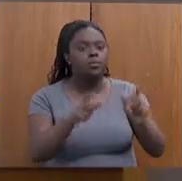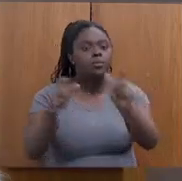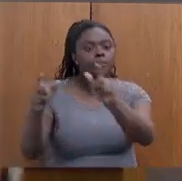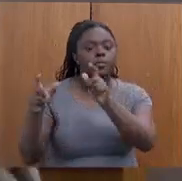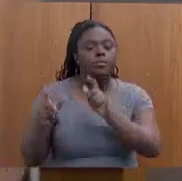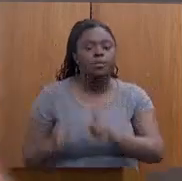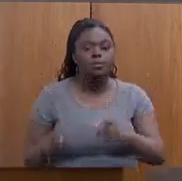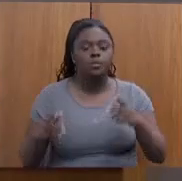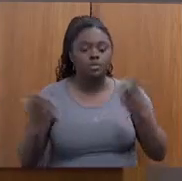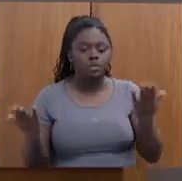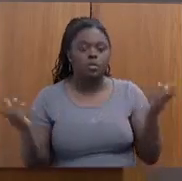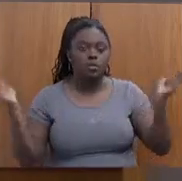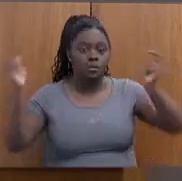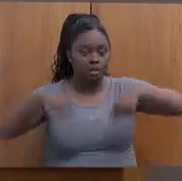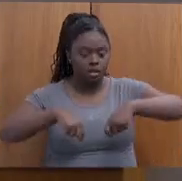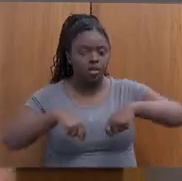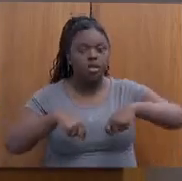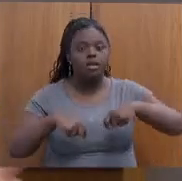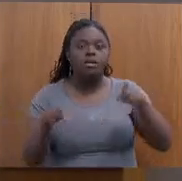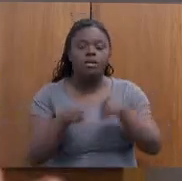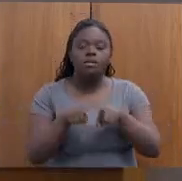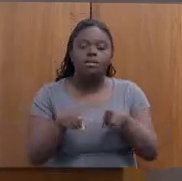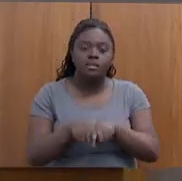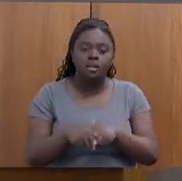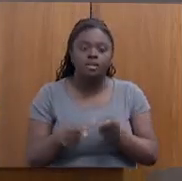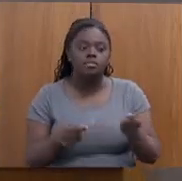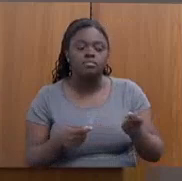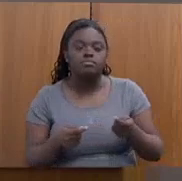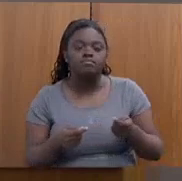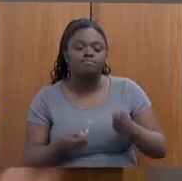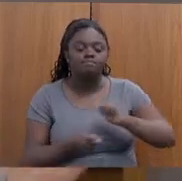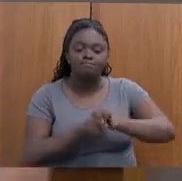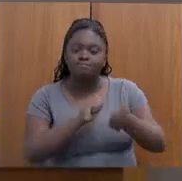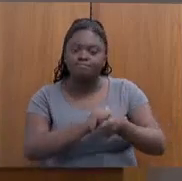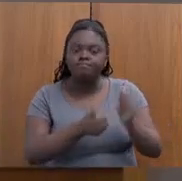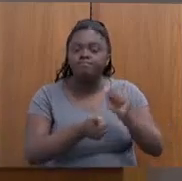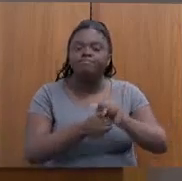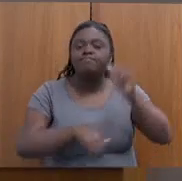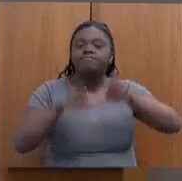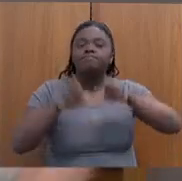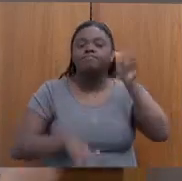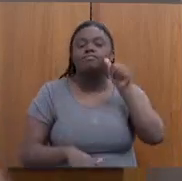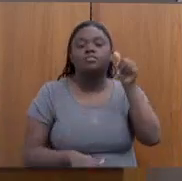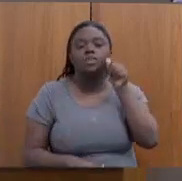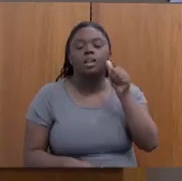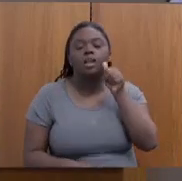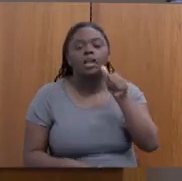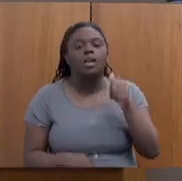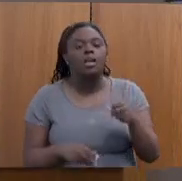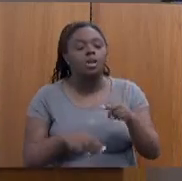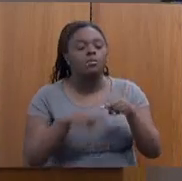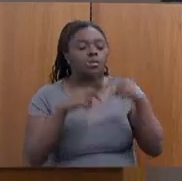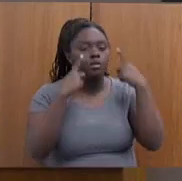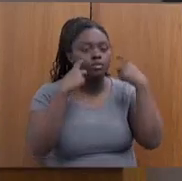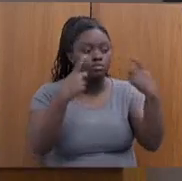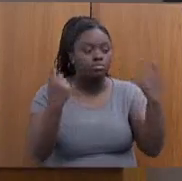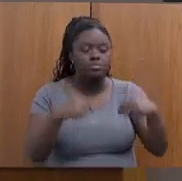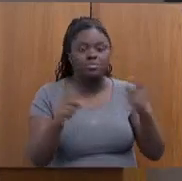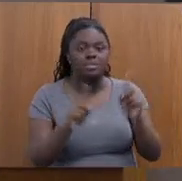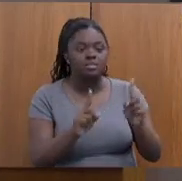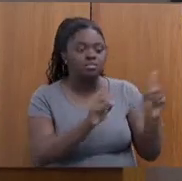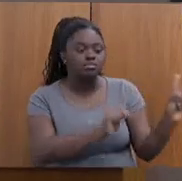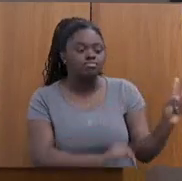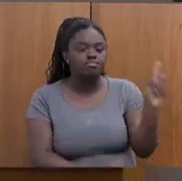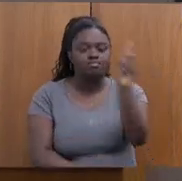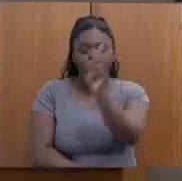capacitação e essa articulação, às vezes a mulher vítima de violência não precisa se deslocar. E nós também